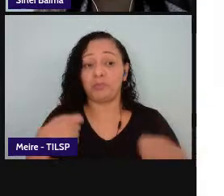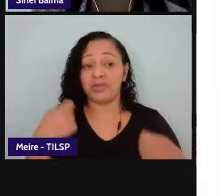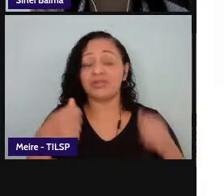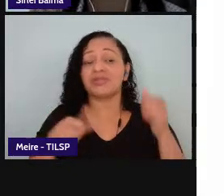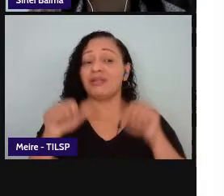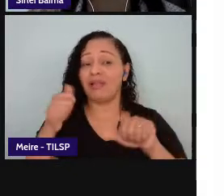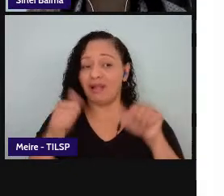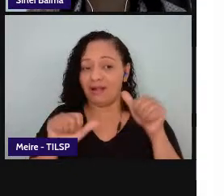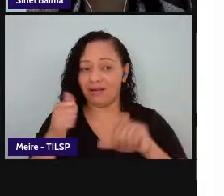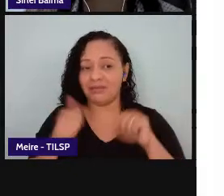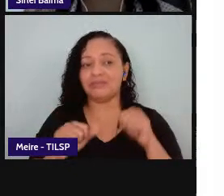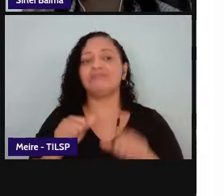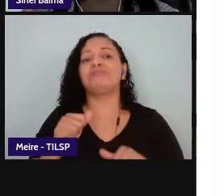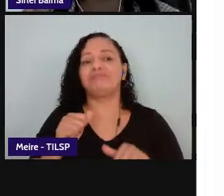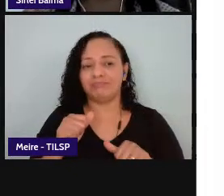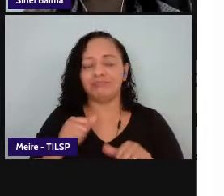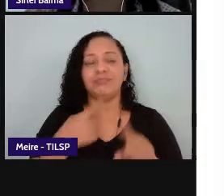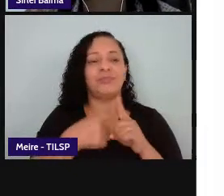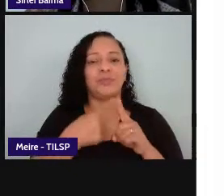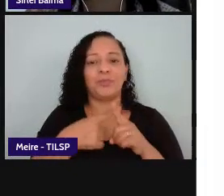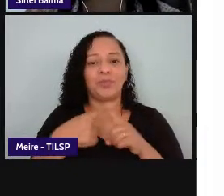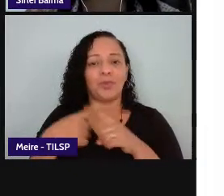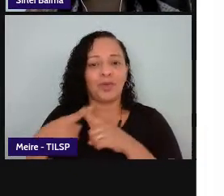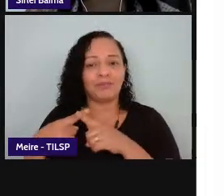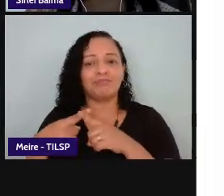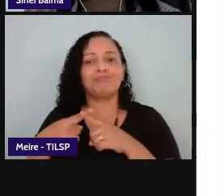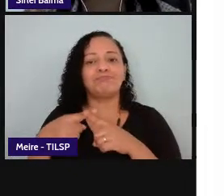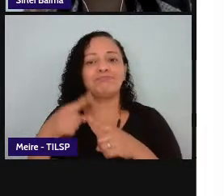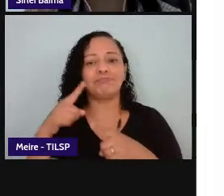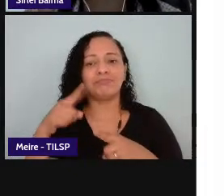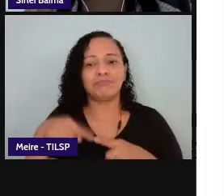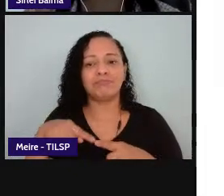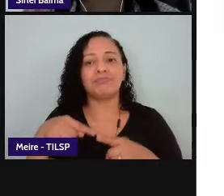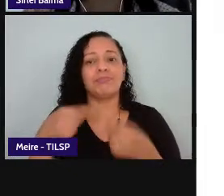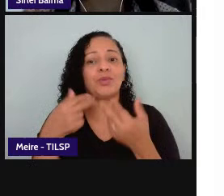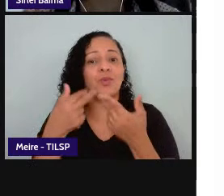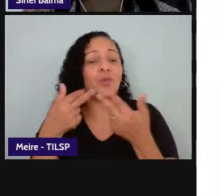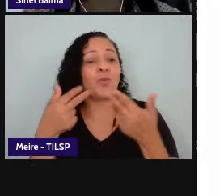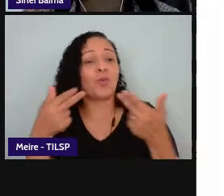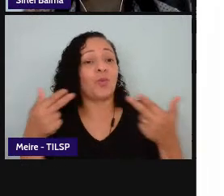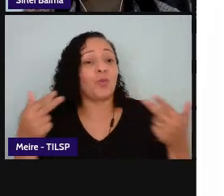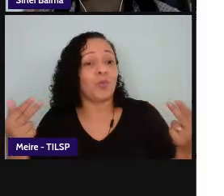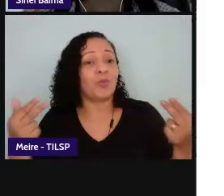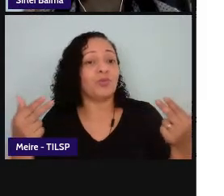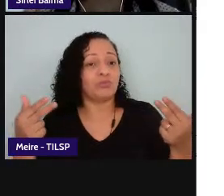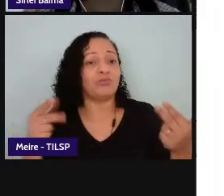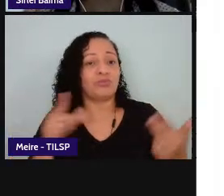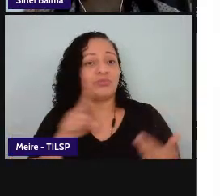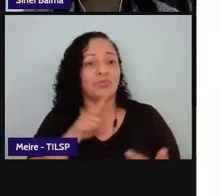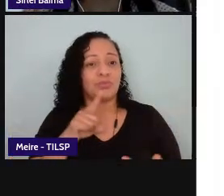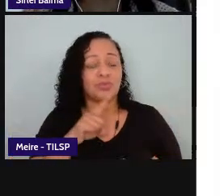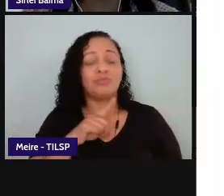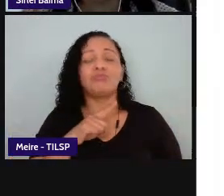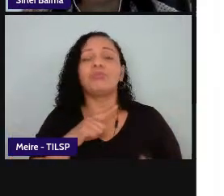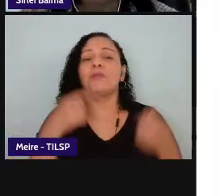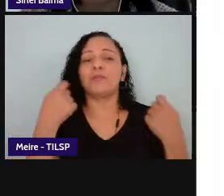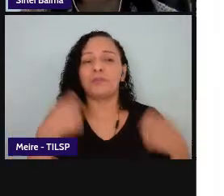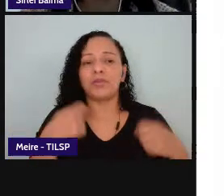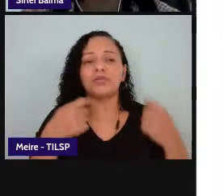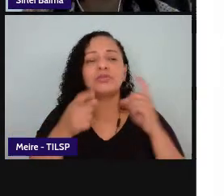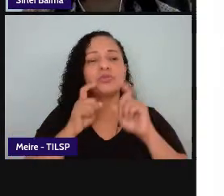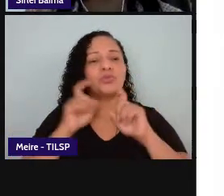ele vem trazendo essas questões para serem discutidas e